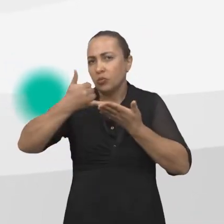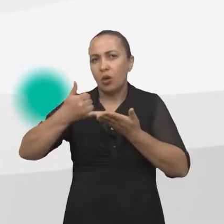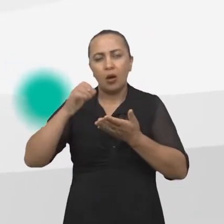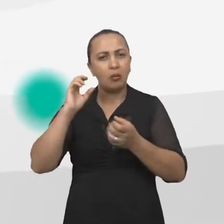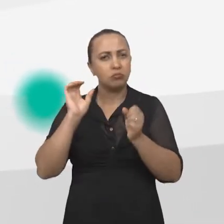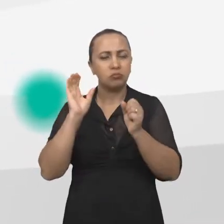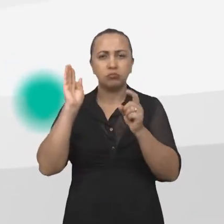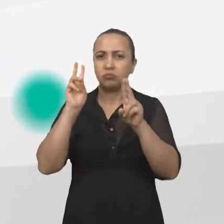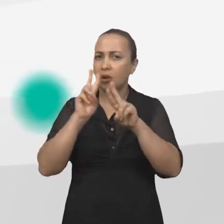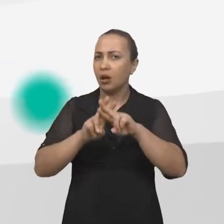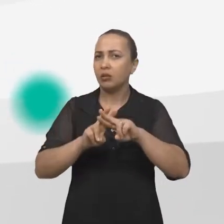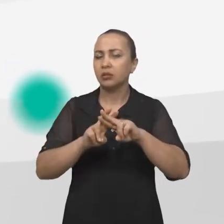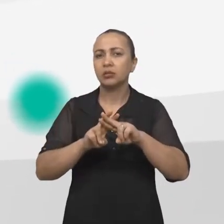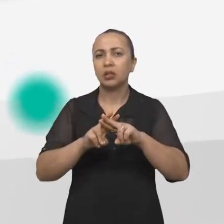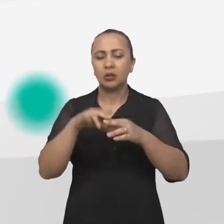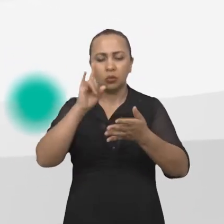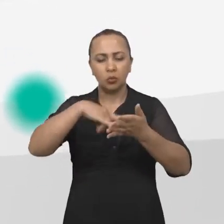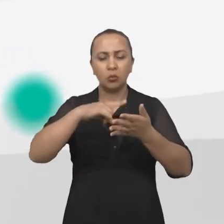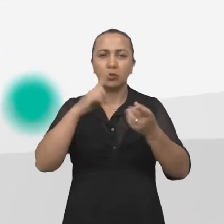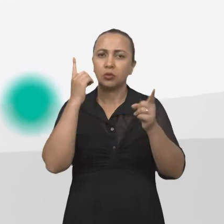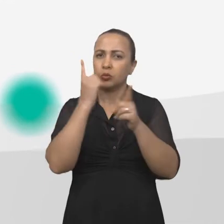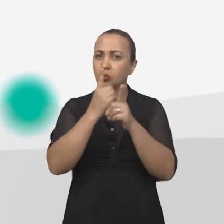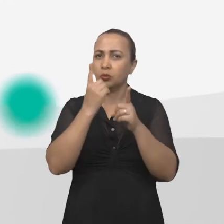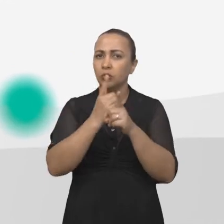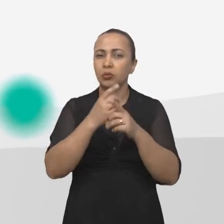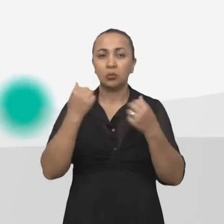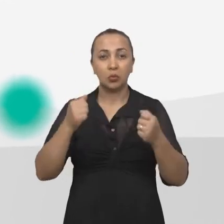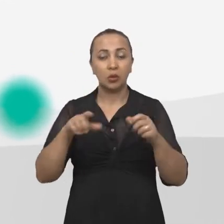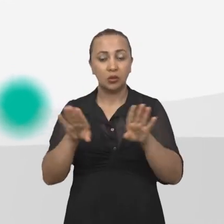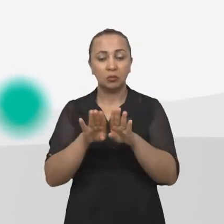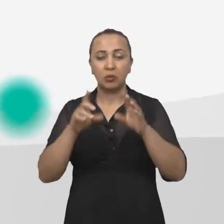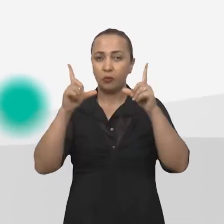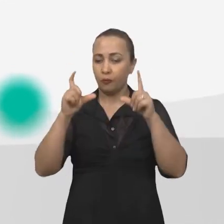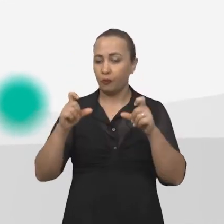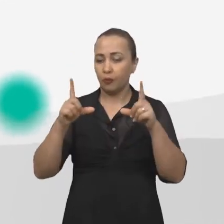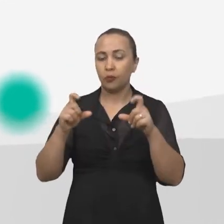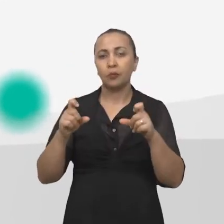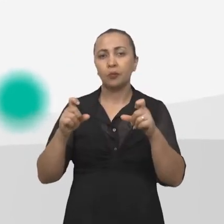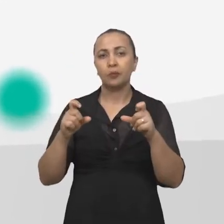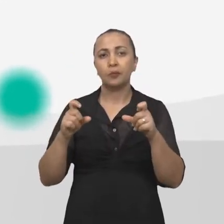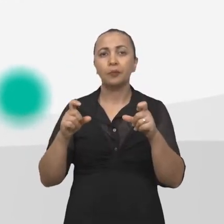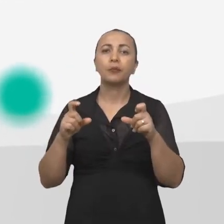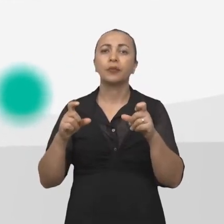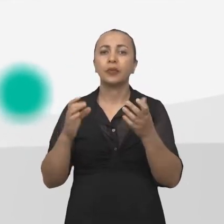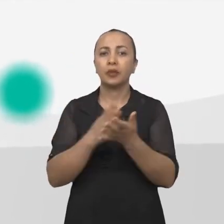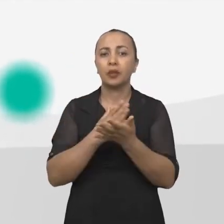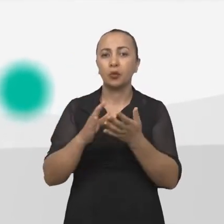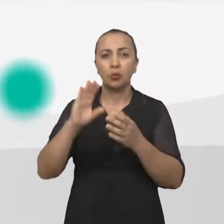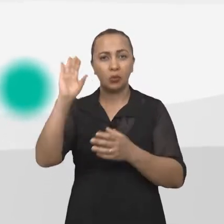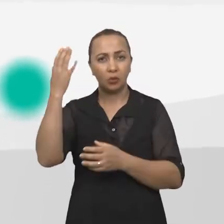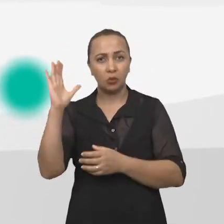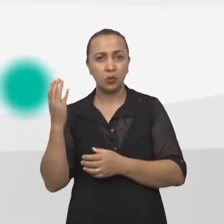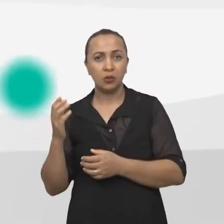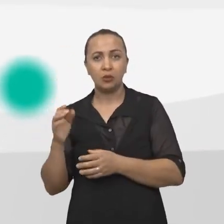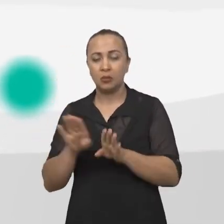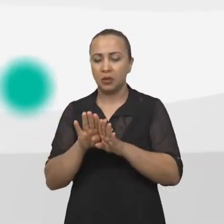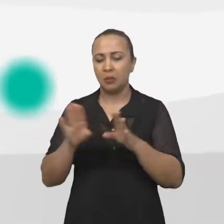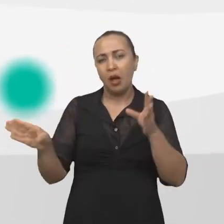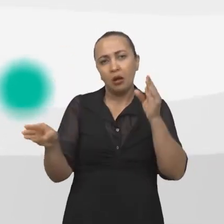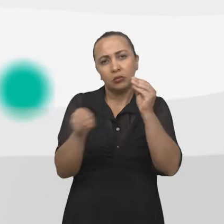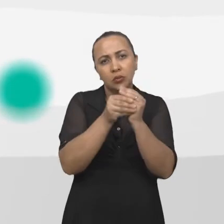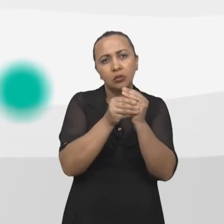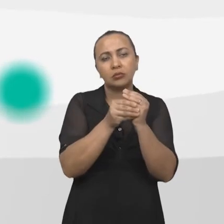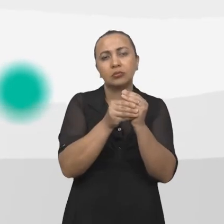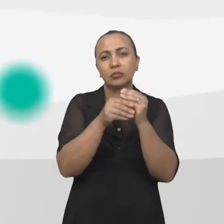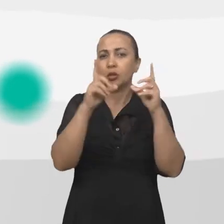documentos encontrados. Ele pode também tirar fotos de determinadas circunstâncias e anexar